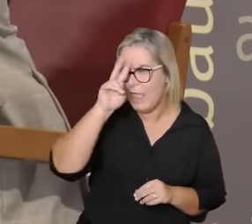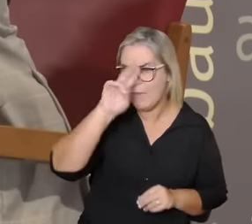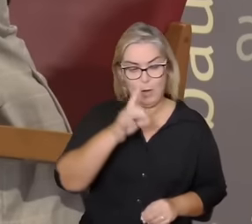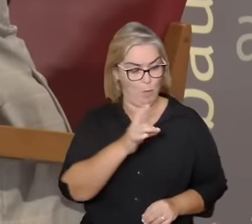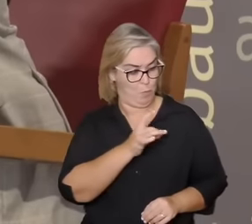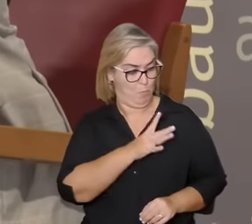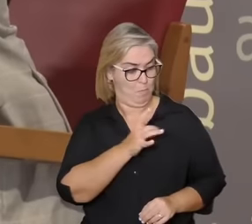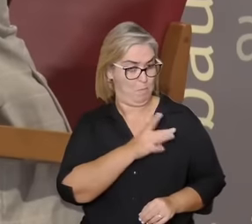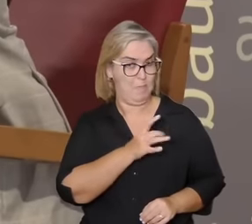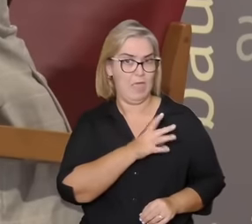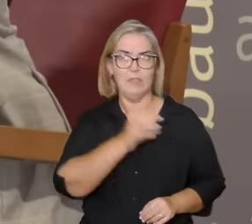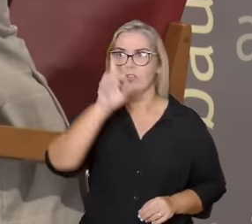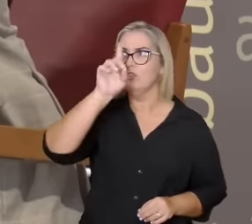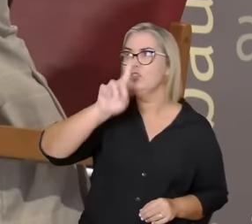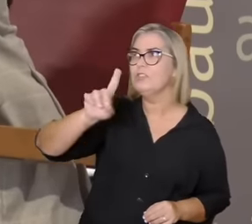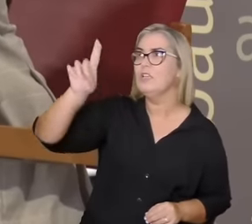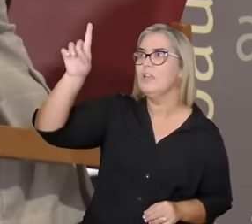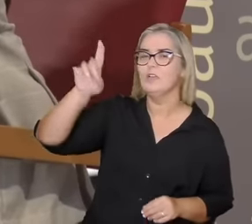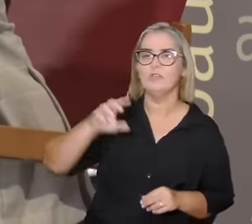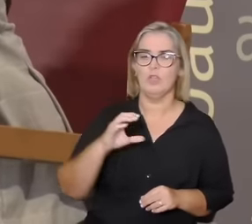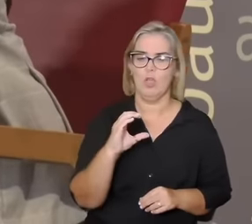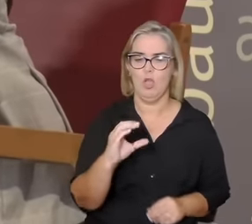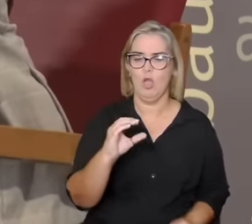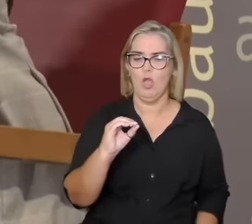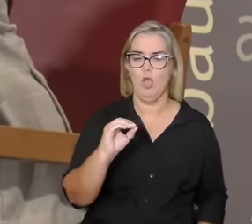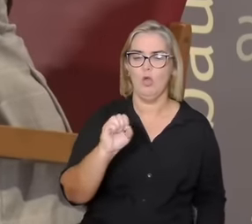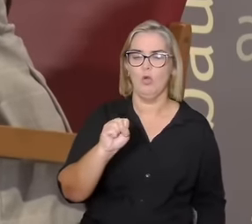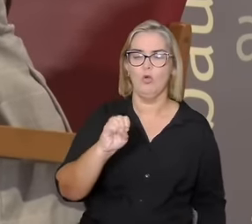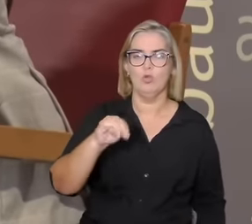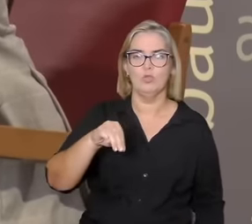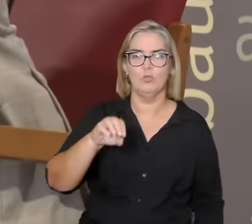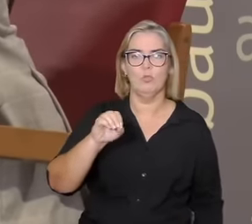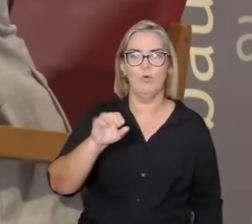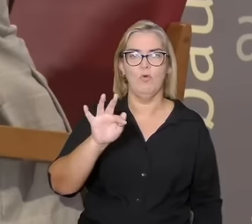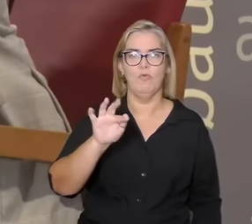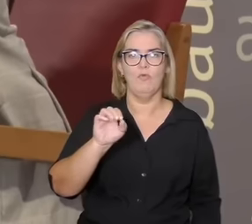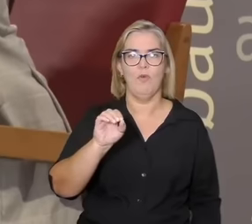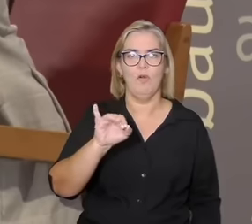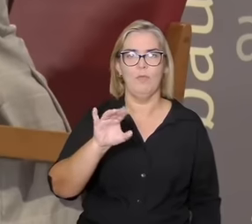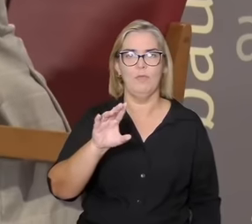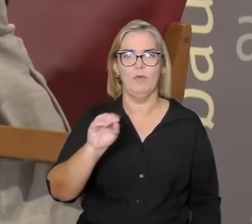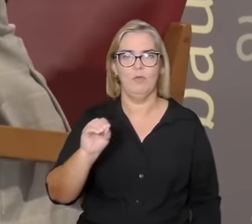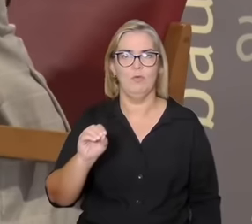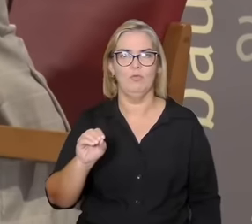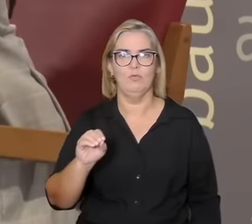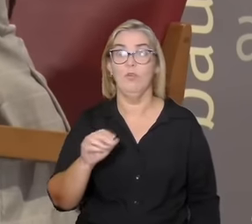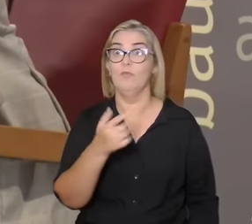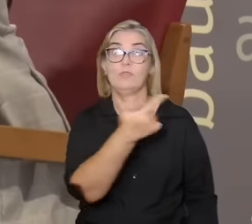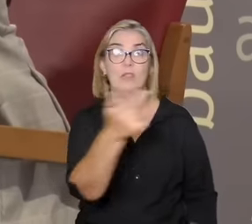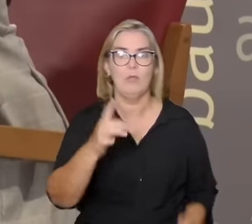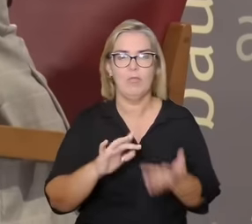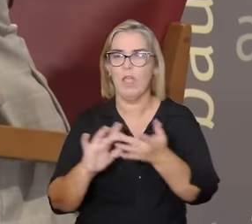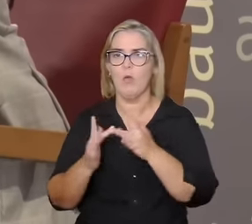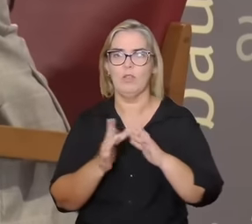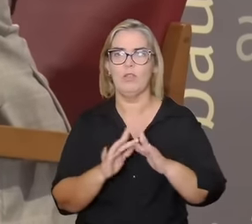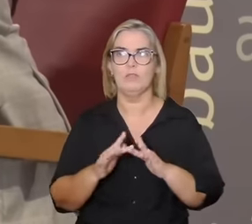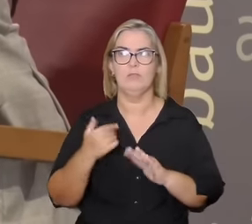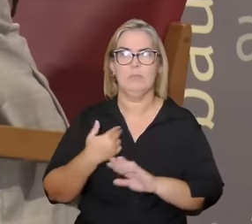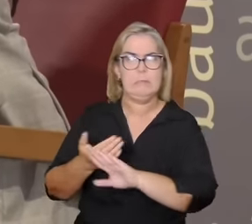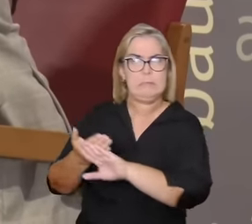desconexão diminui o vínculo para não sentir dor para não sofrer para disputar para ganhar